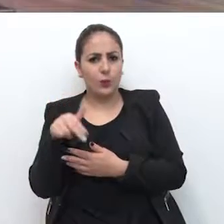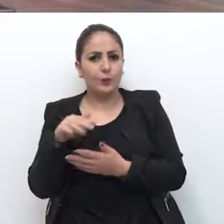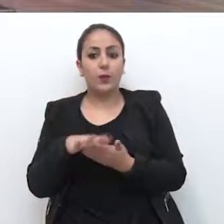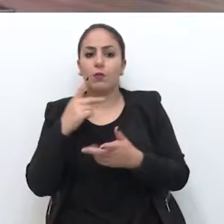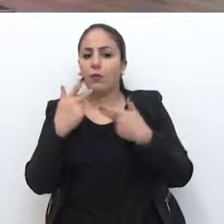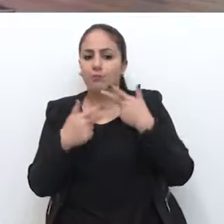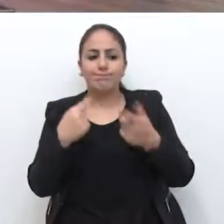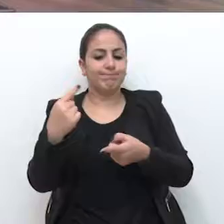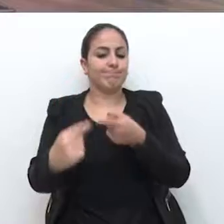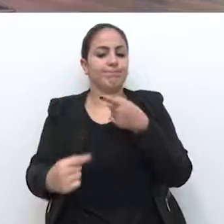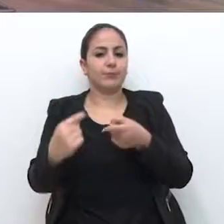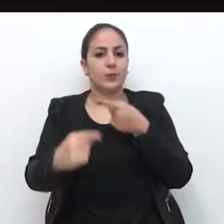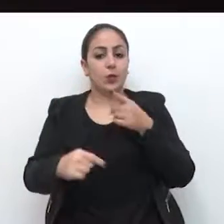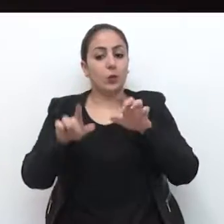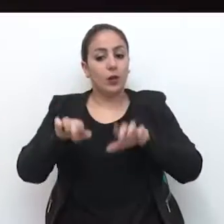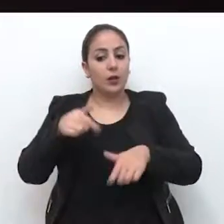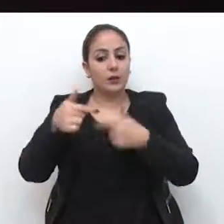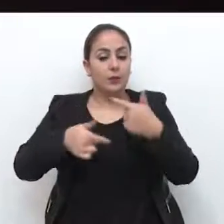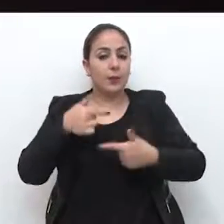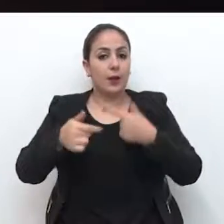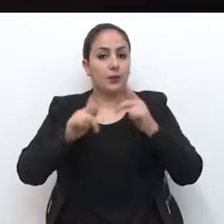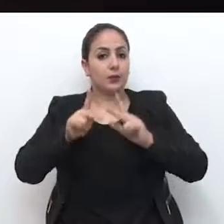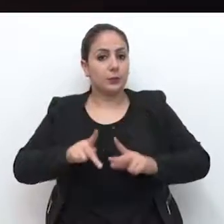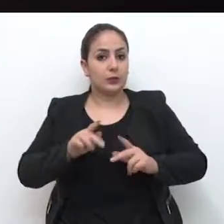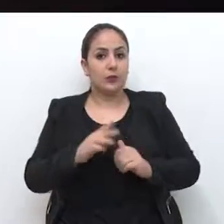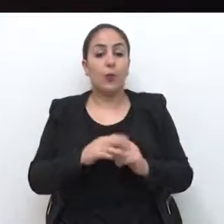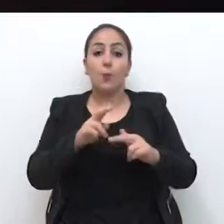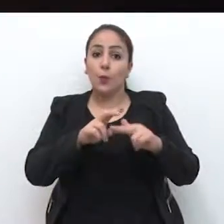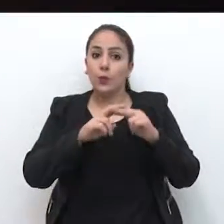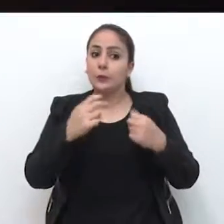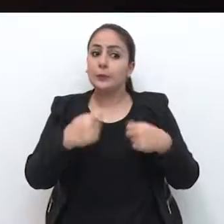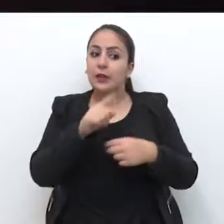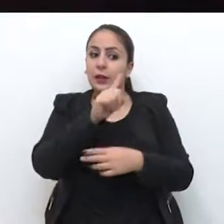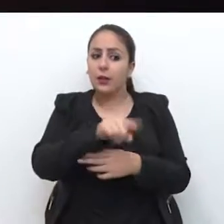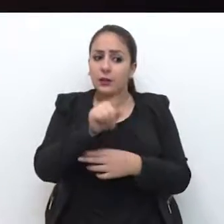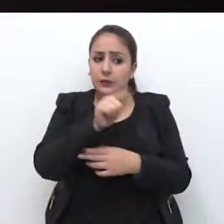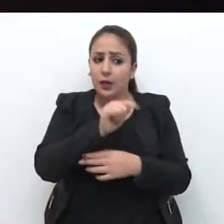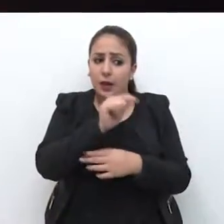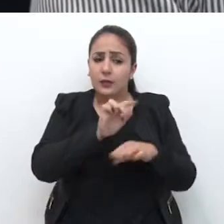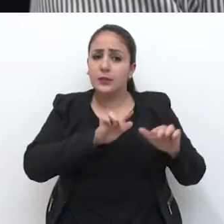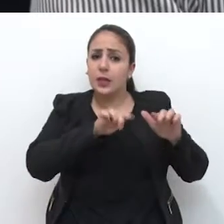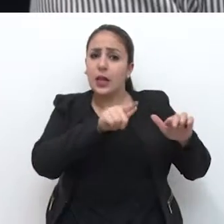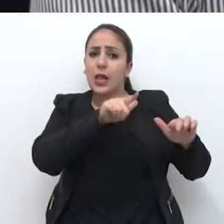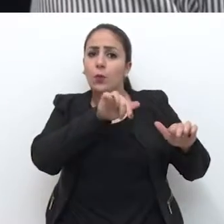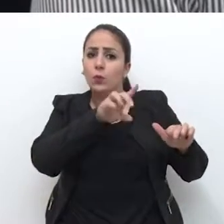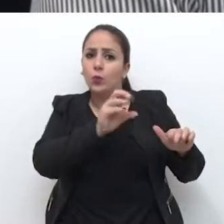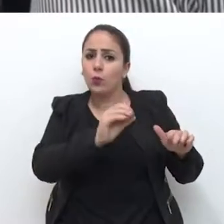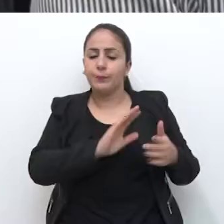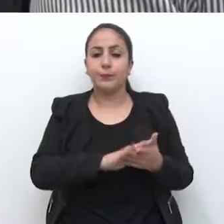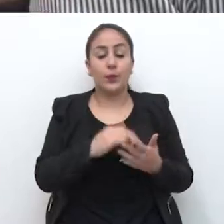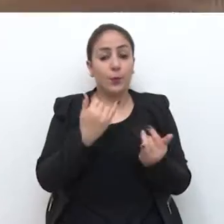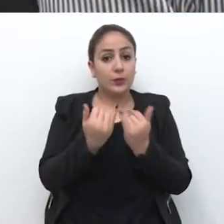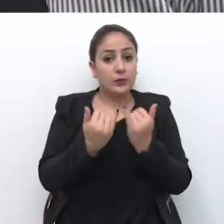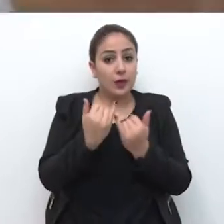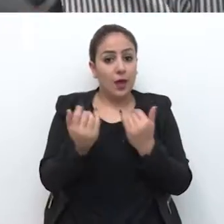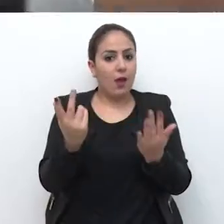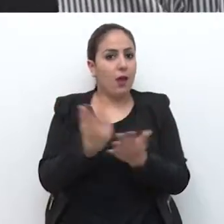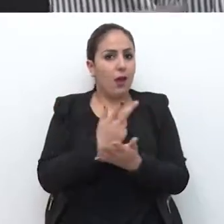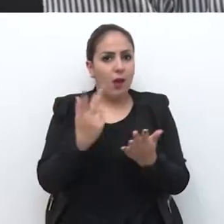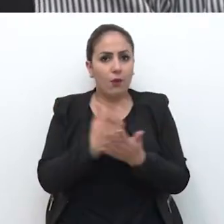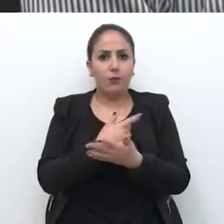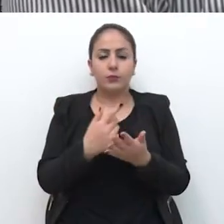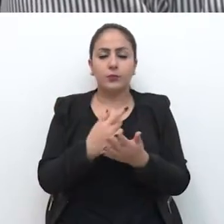ambiente de trabalho dos servidores e por este motivo precisa ser revogado. Ele deu exemplos de erros